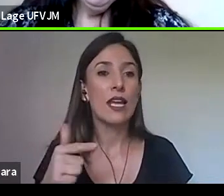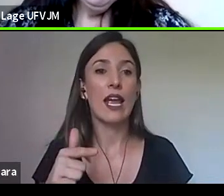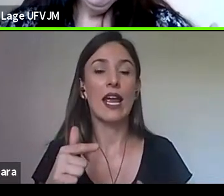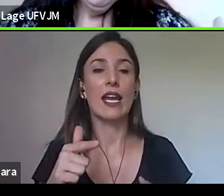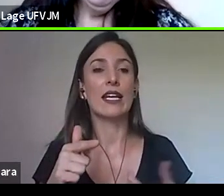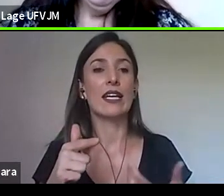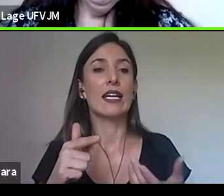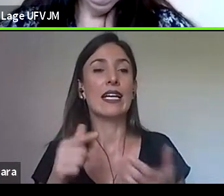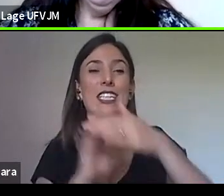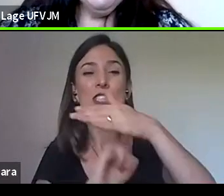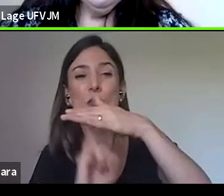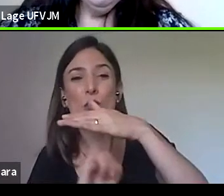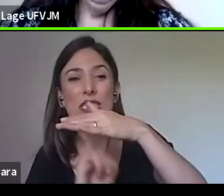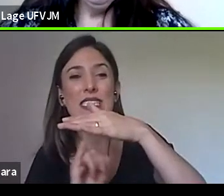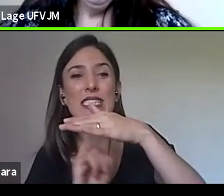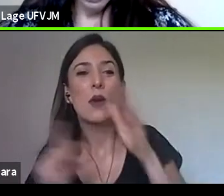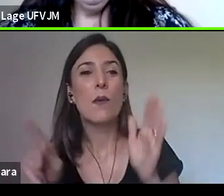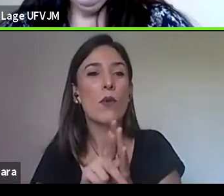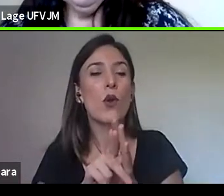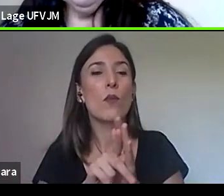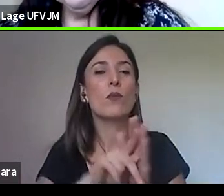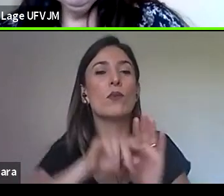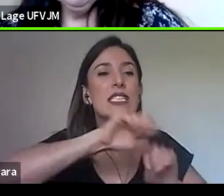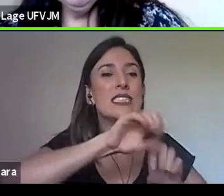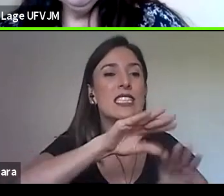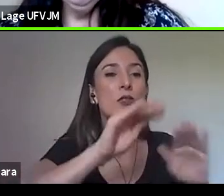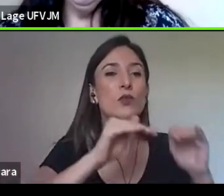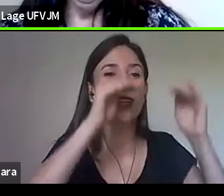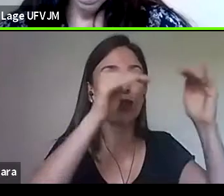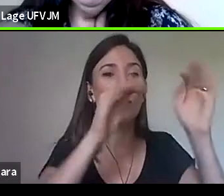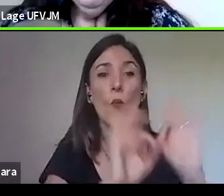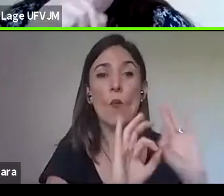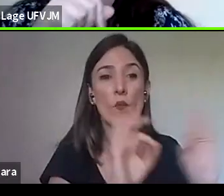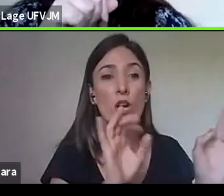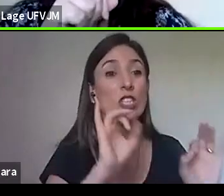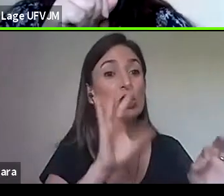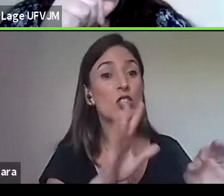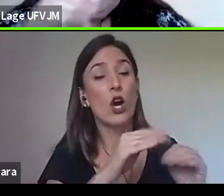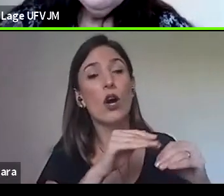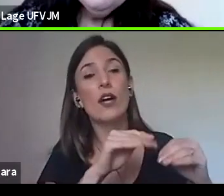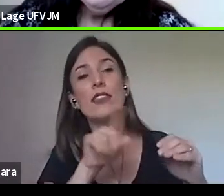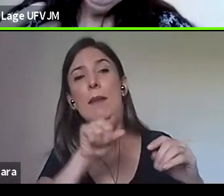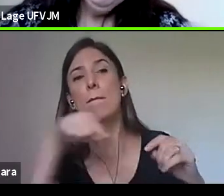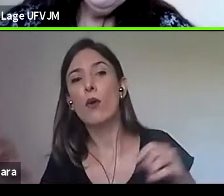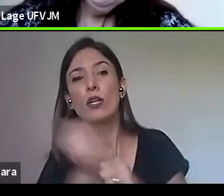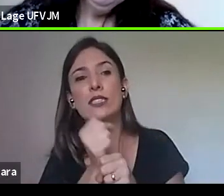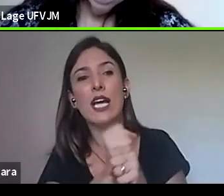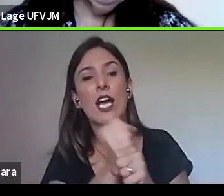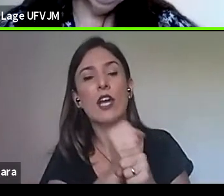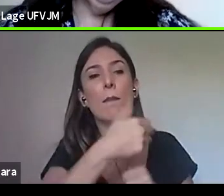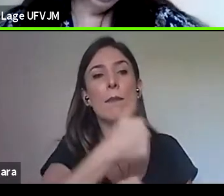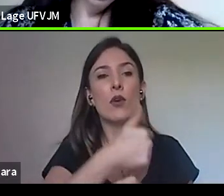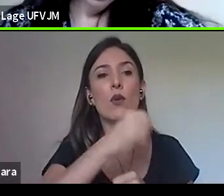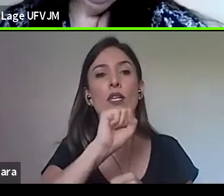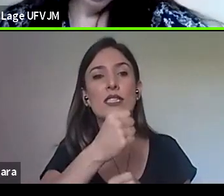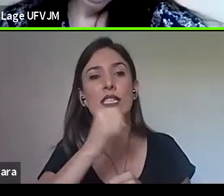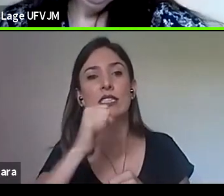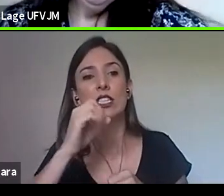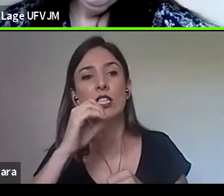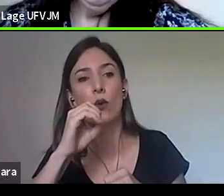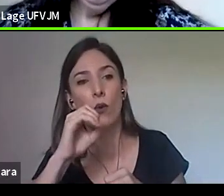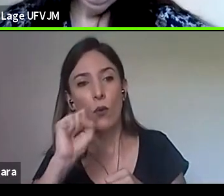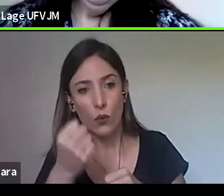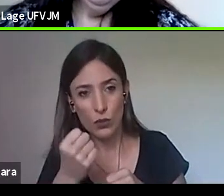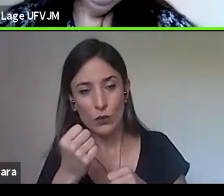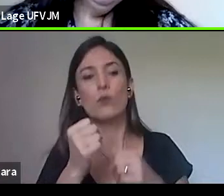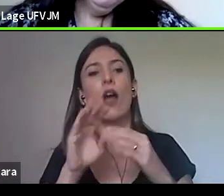instituições de ensino superior no Brasil, é só após 1808, nesse momento, a